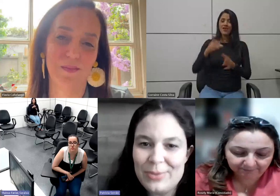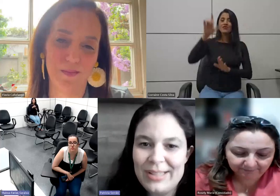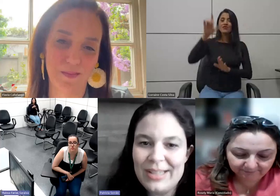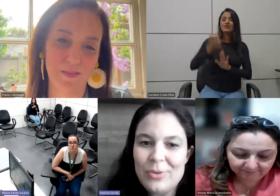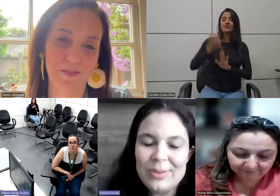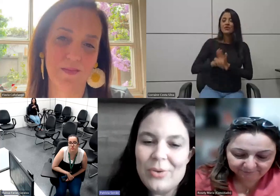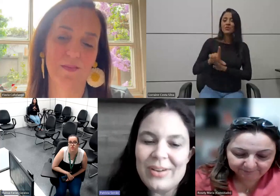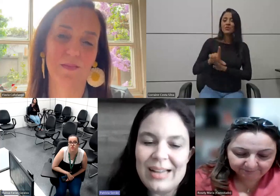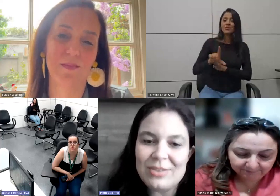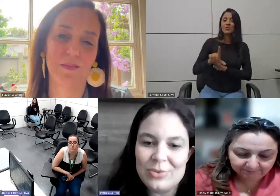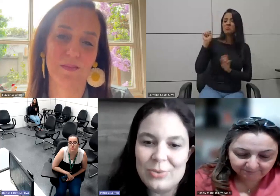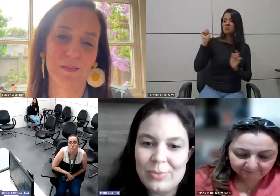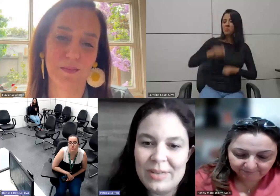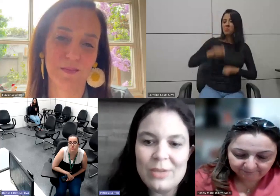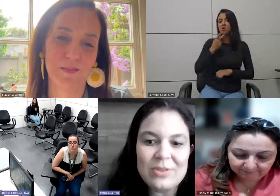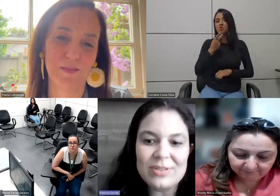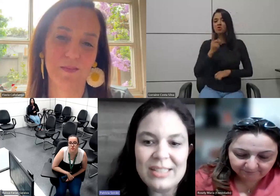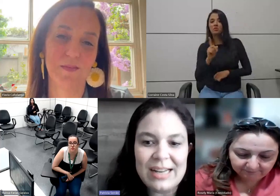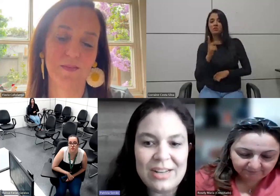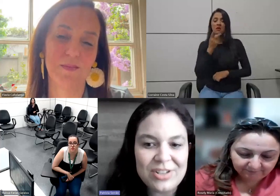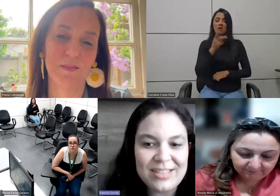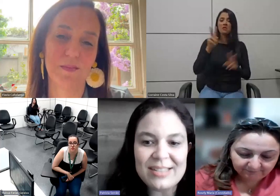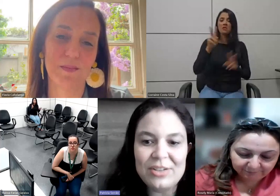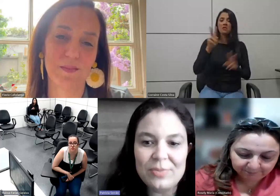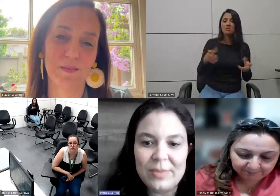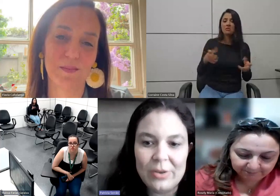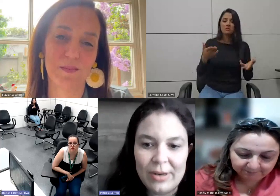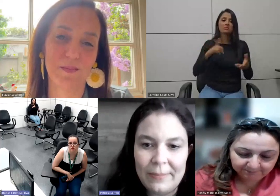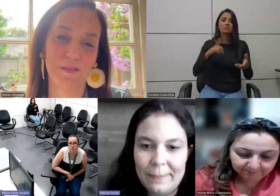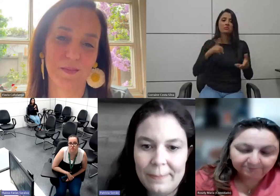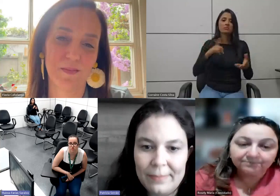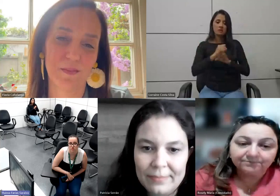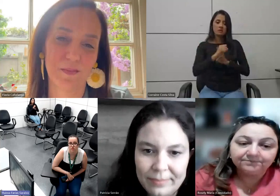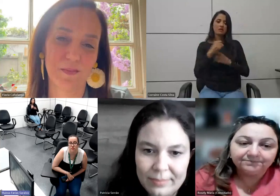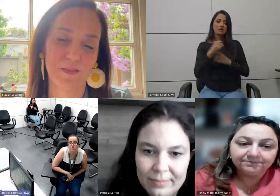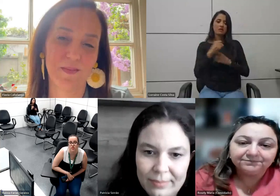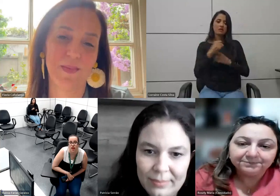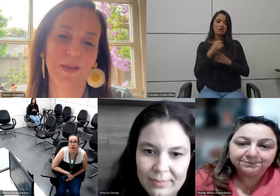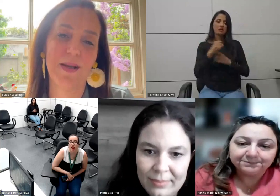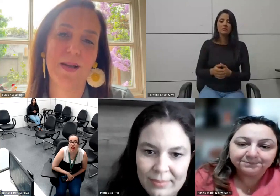escolha você poder ou não falar sobre e ter uma sociedade que se aceite melhor